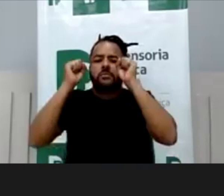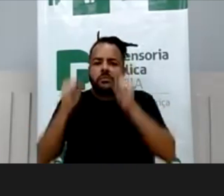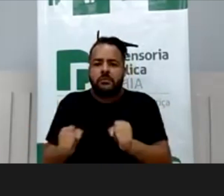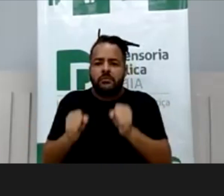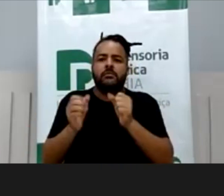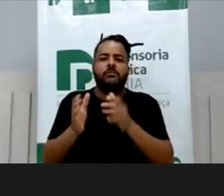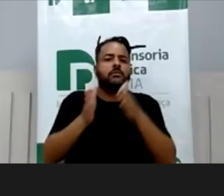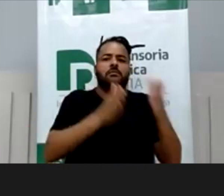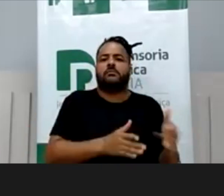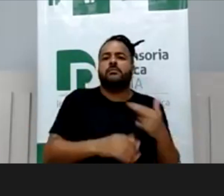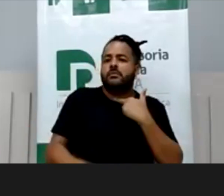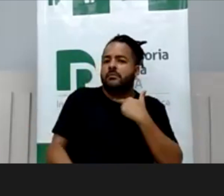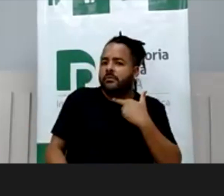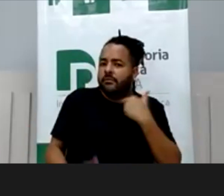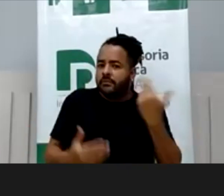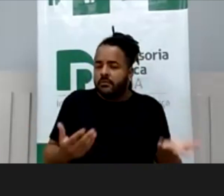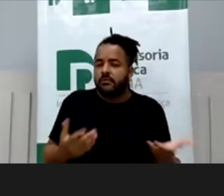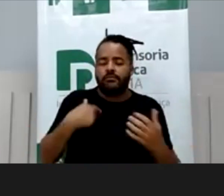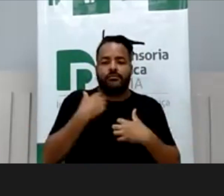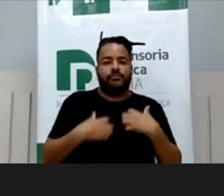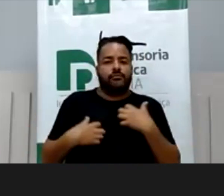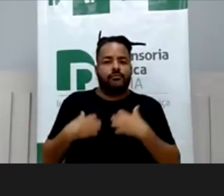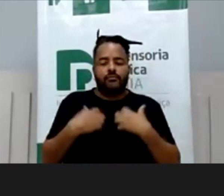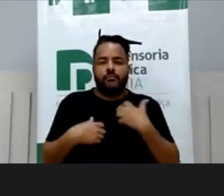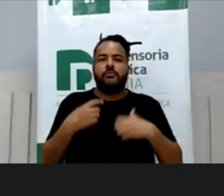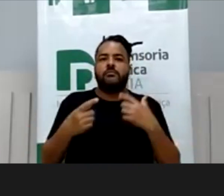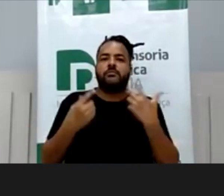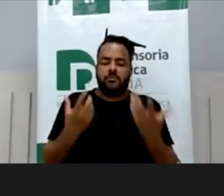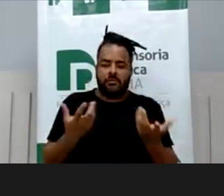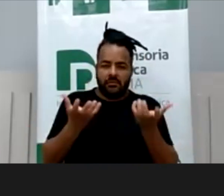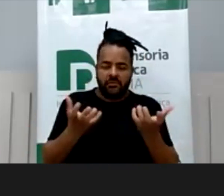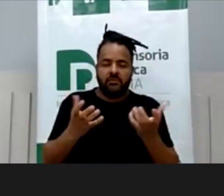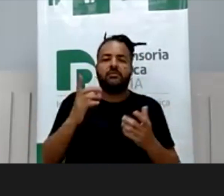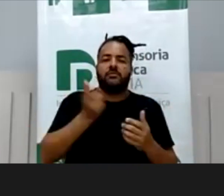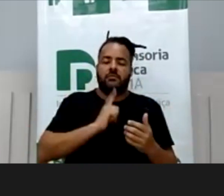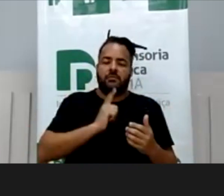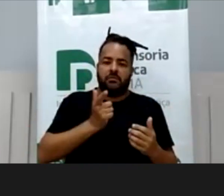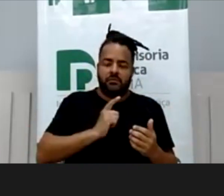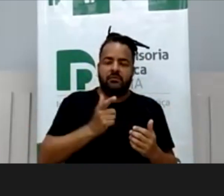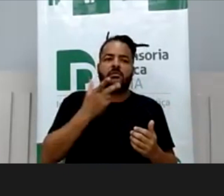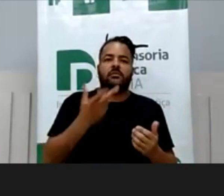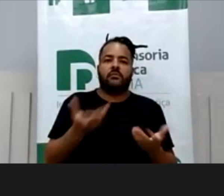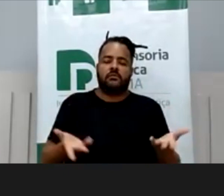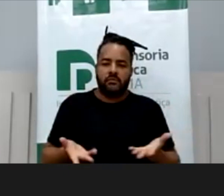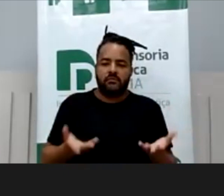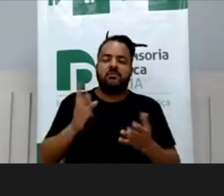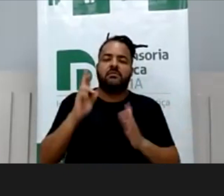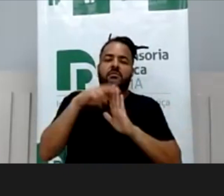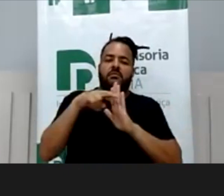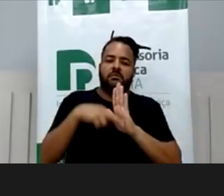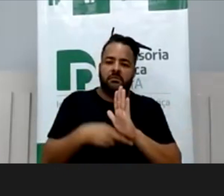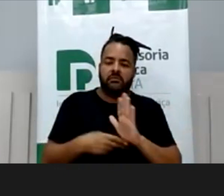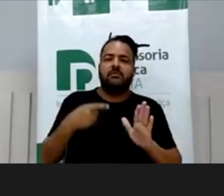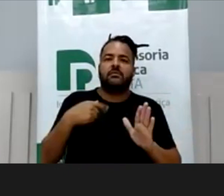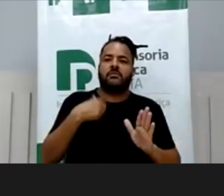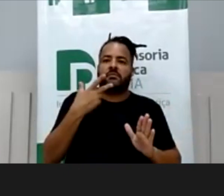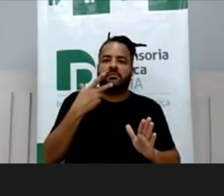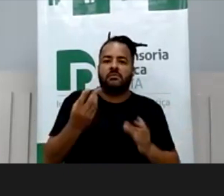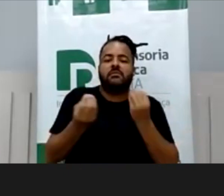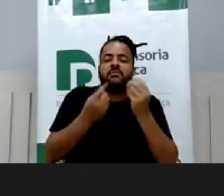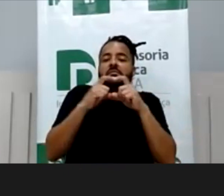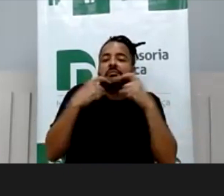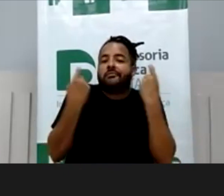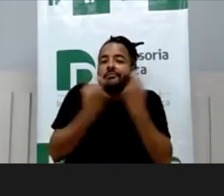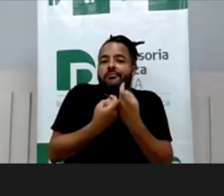outro lado, não pode. Então, a inquietação é, nós temos que ter uma, de fato, uma regra para essa questão de sexualidade,